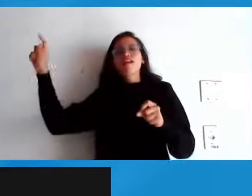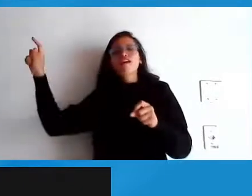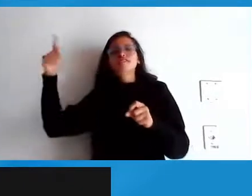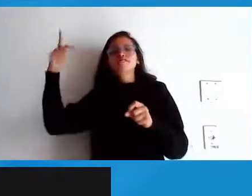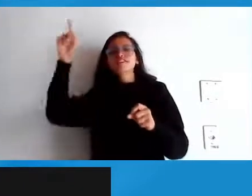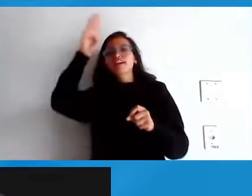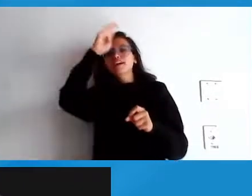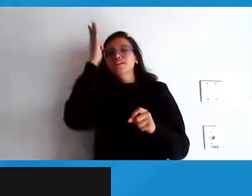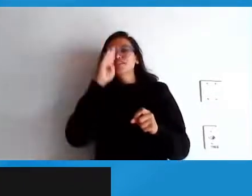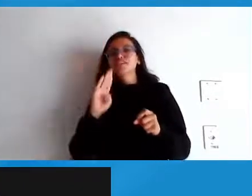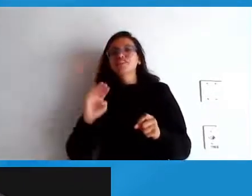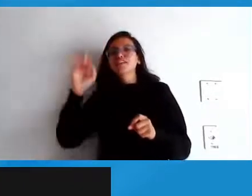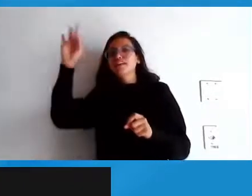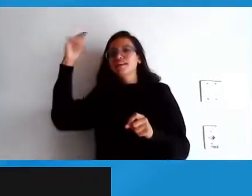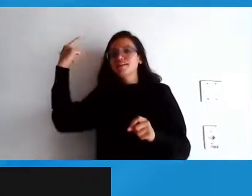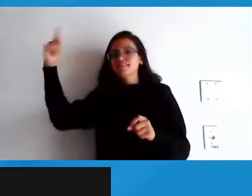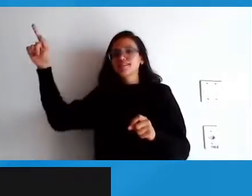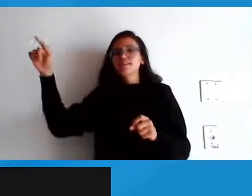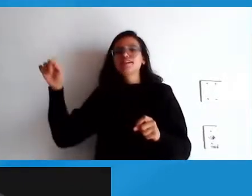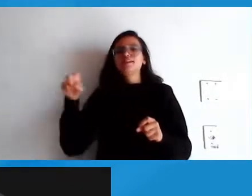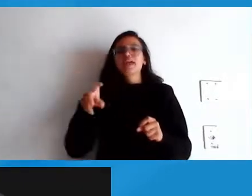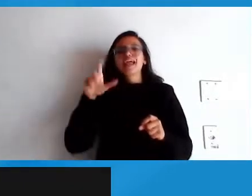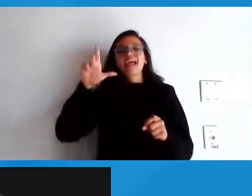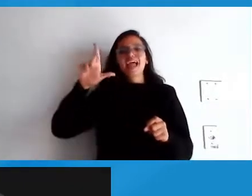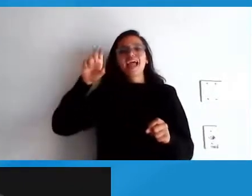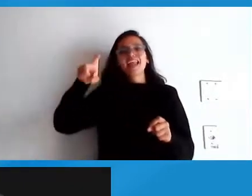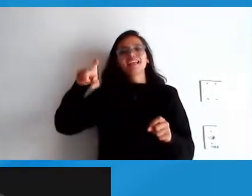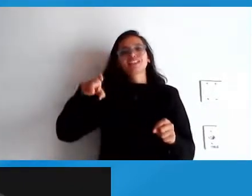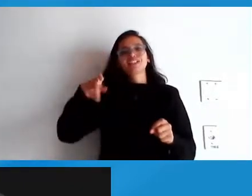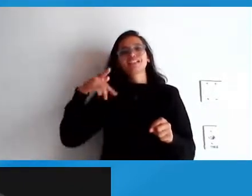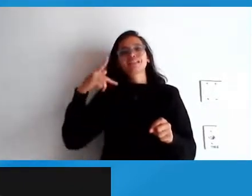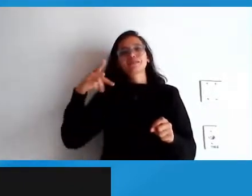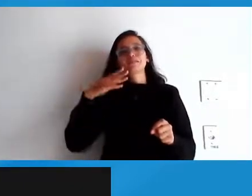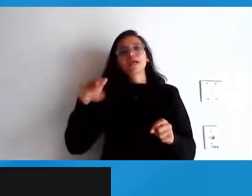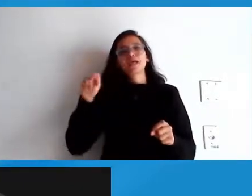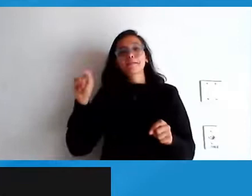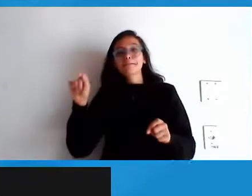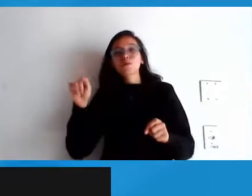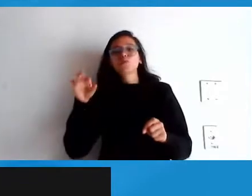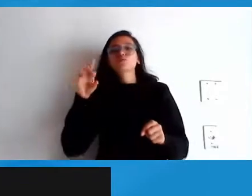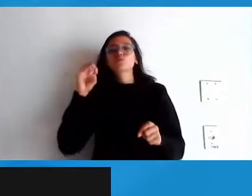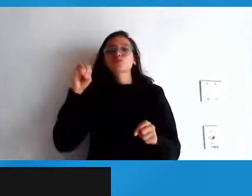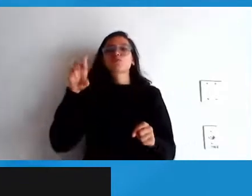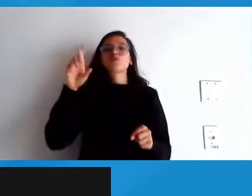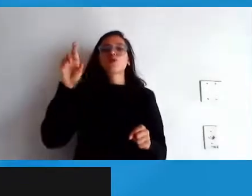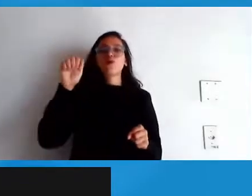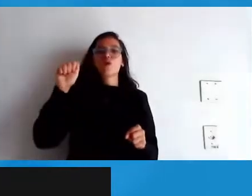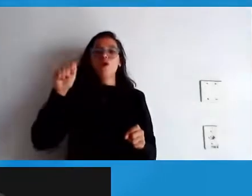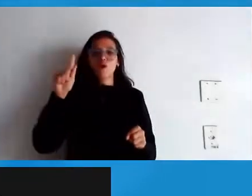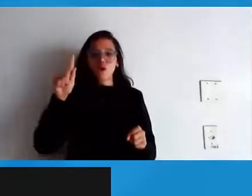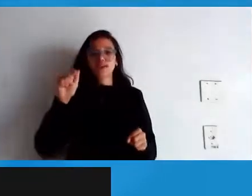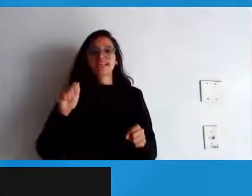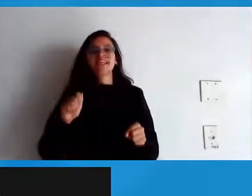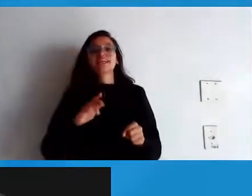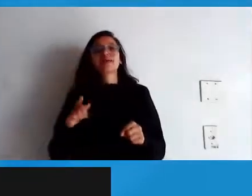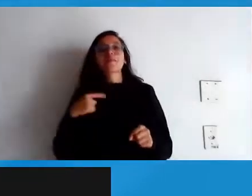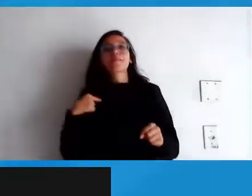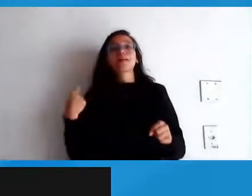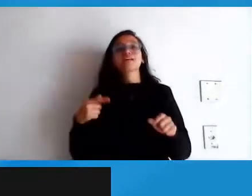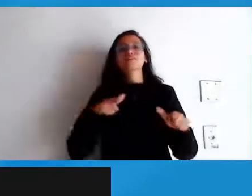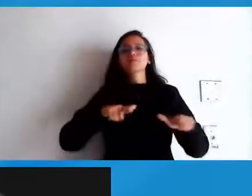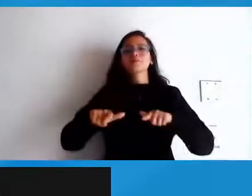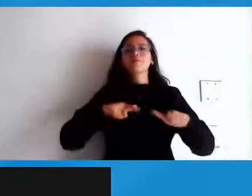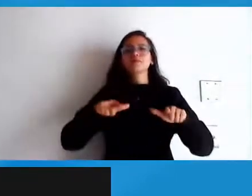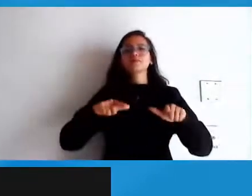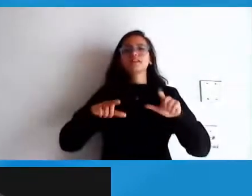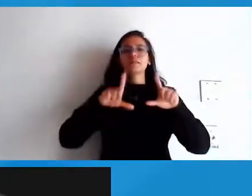BXP que é o debxp.org mas ao mesmo tempo o meu trabalho ali pessoal sabe ao vivo online com